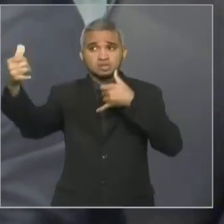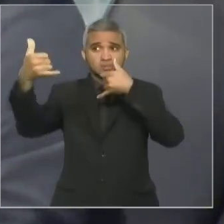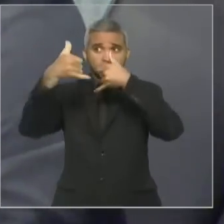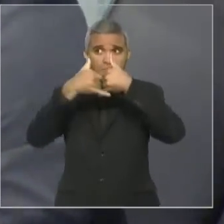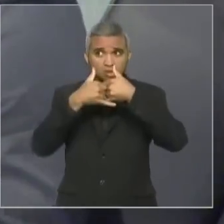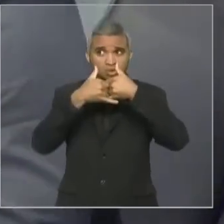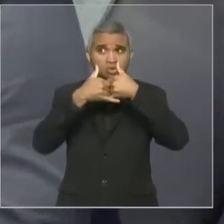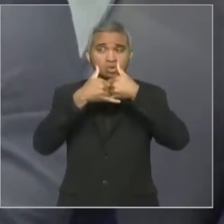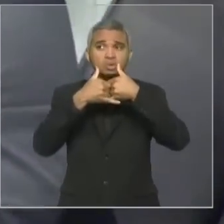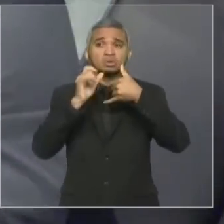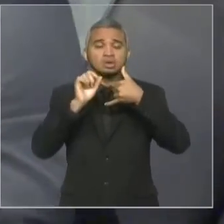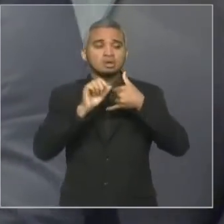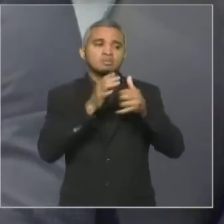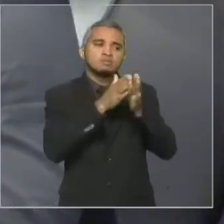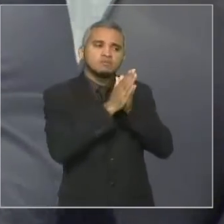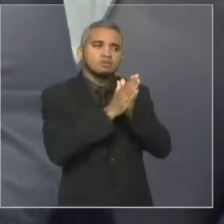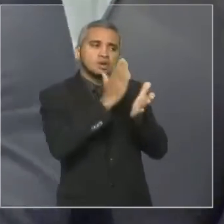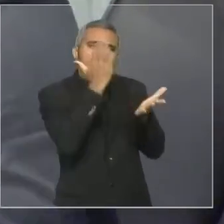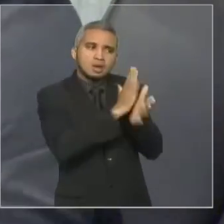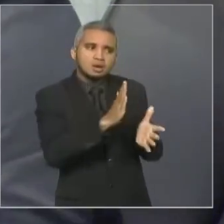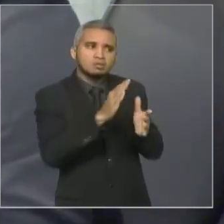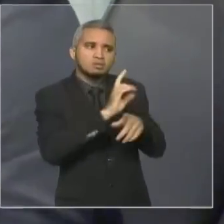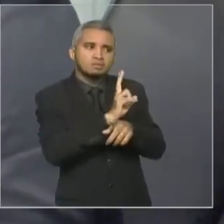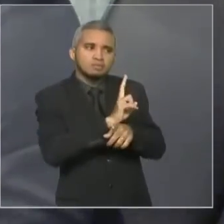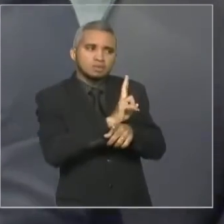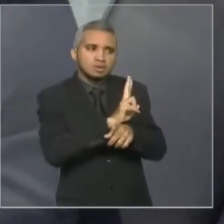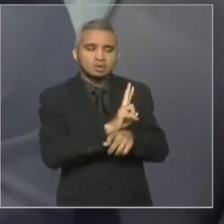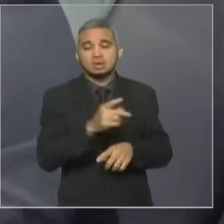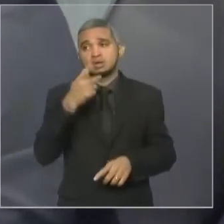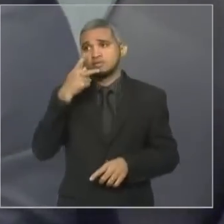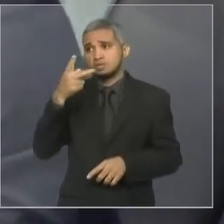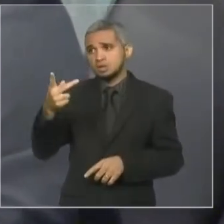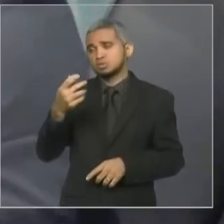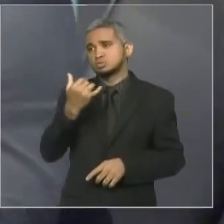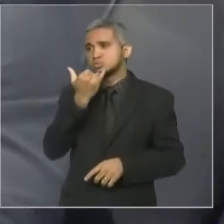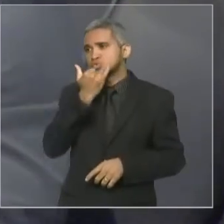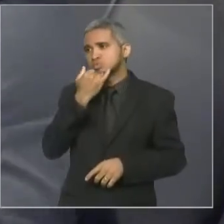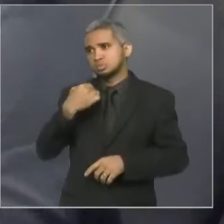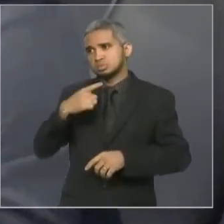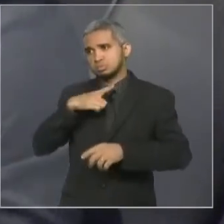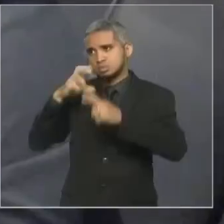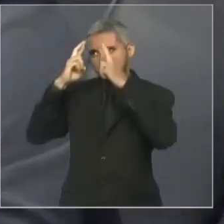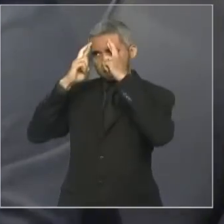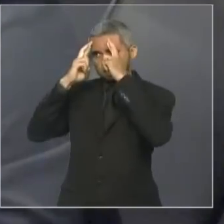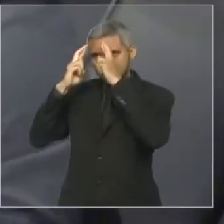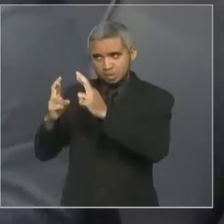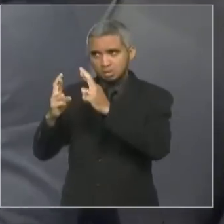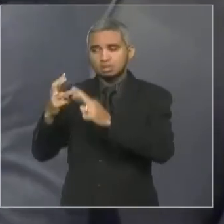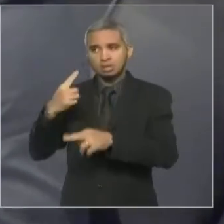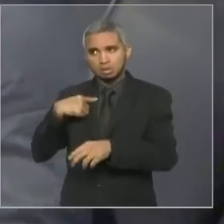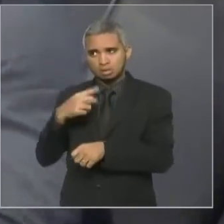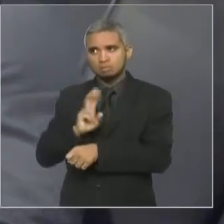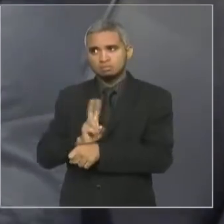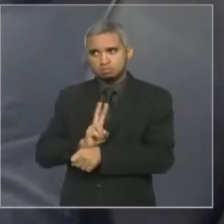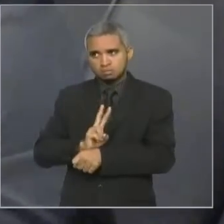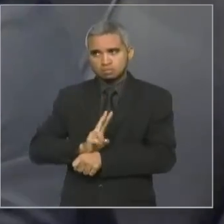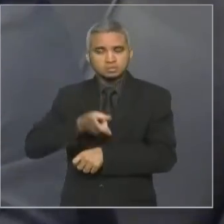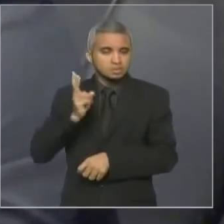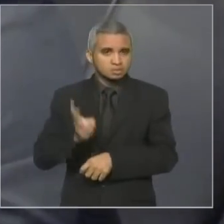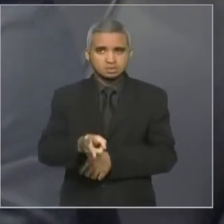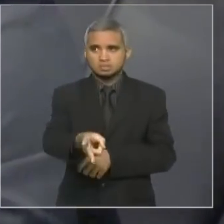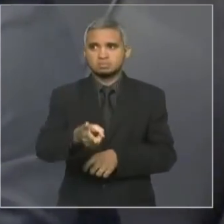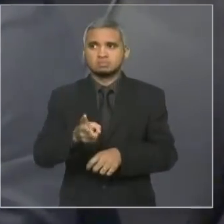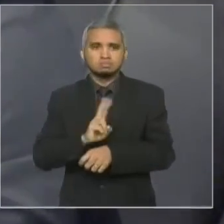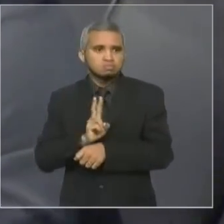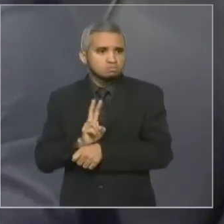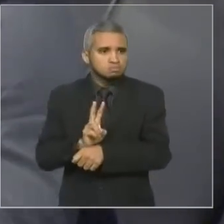que, com todo o respeito que eu tenho ao senhor, eu não ia deixar de fiscalizar. Isso, deputado César Pires, é uma defesa concreta do direito